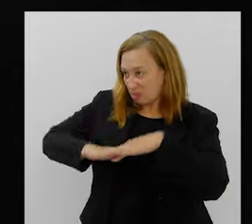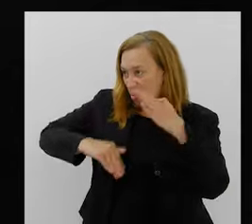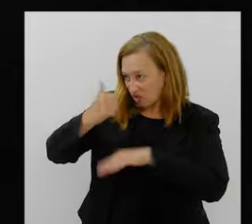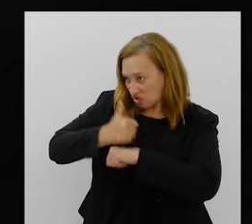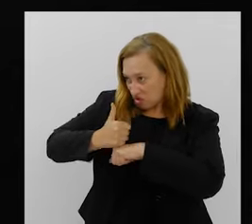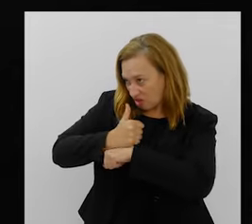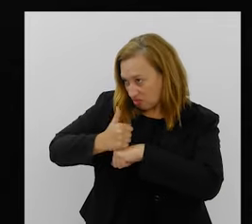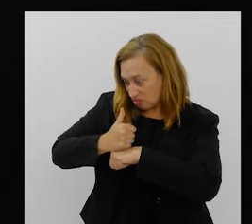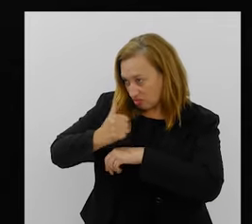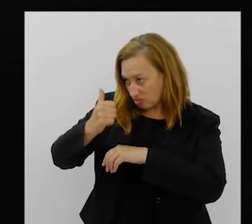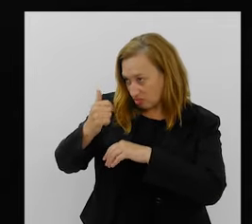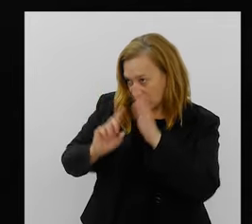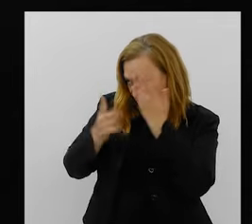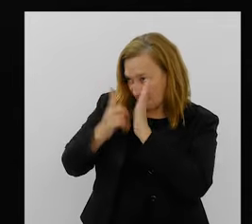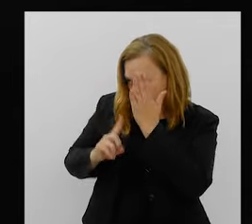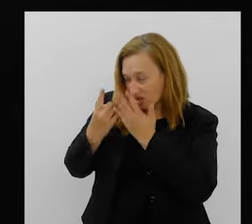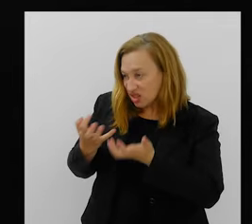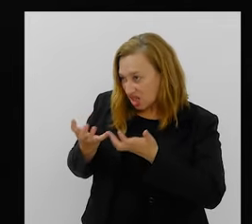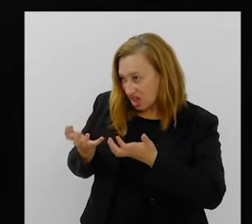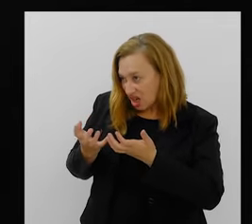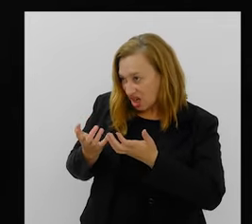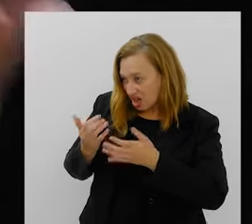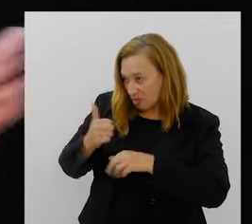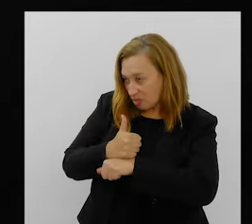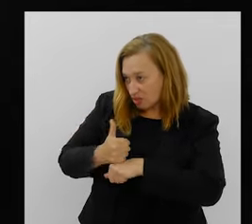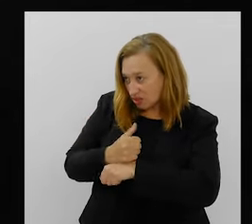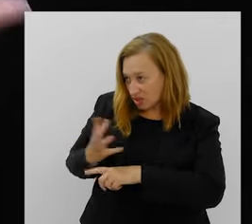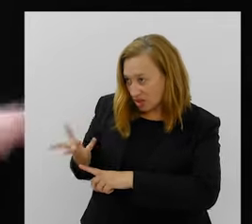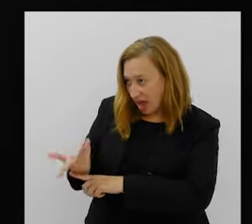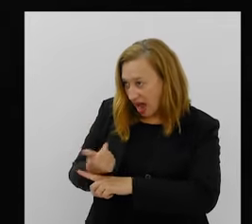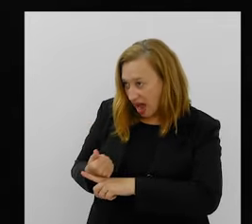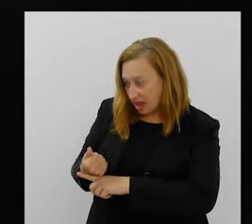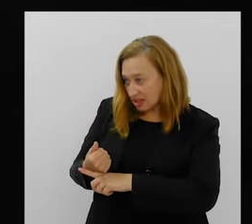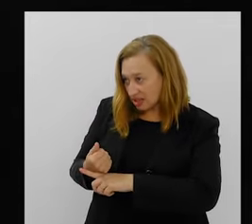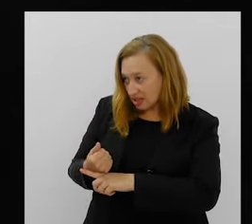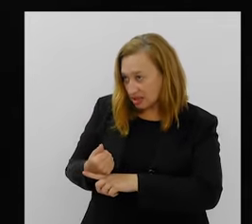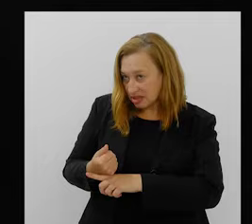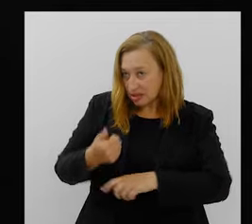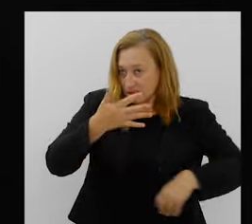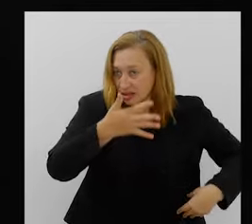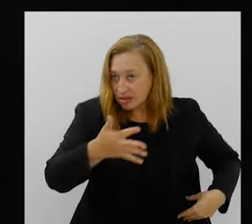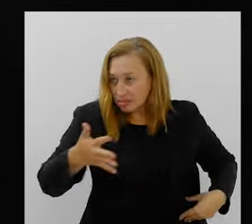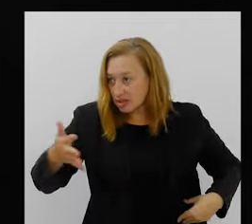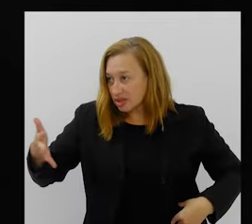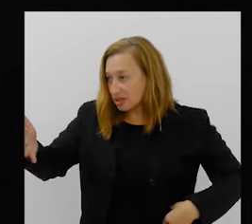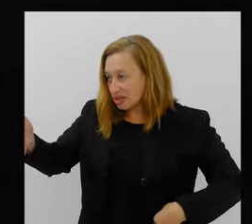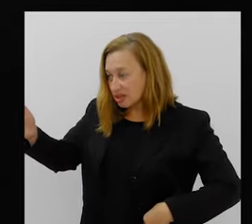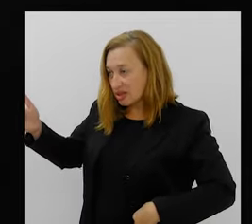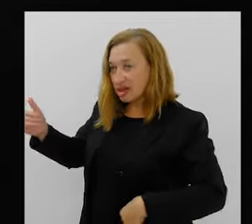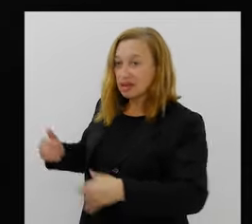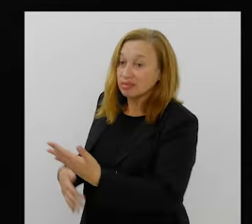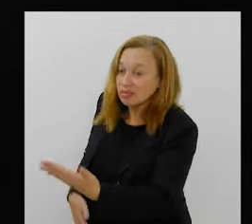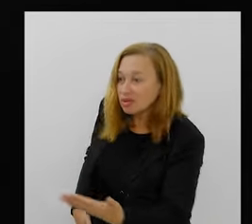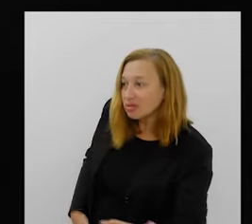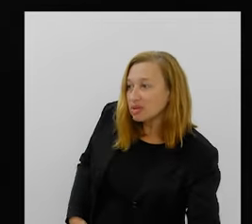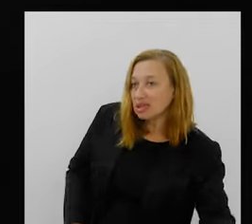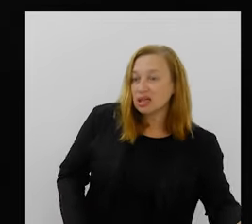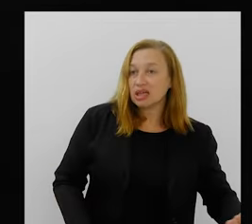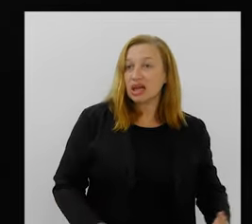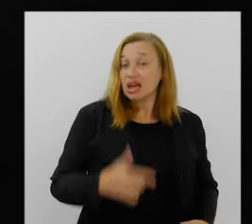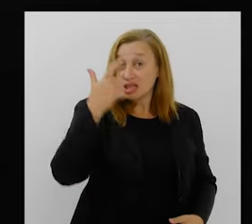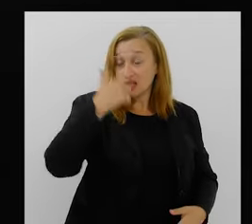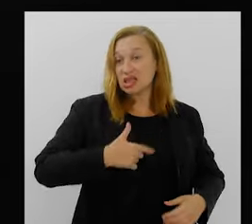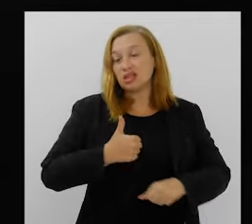profissional do carnaval? Você quer ser profissional da arte do mestre Salgue Porta-Bandeira? Seja profissional.